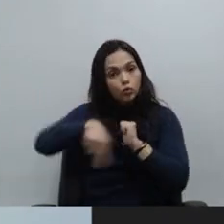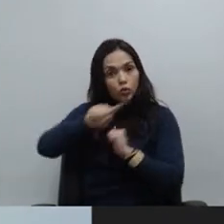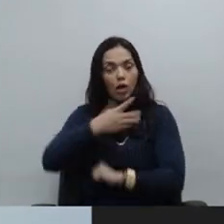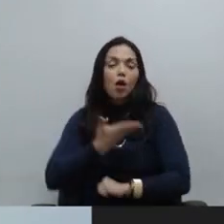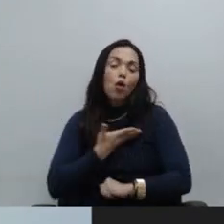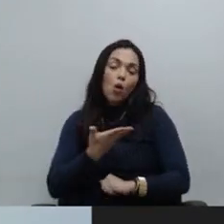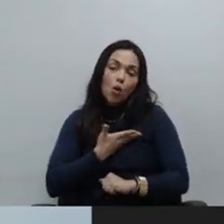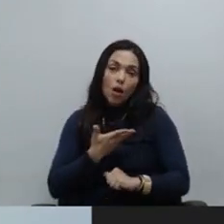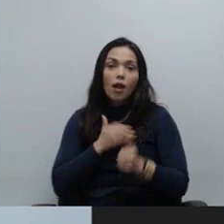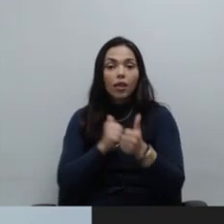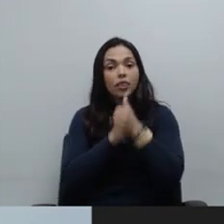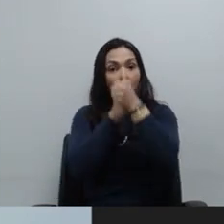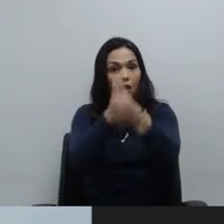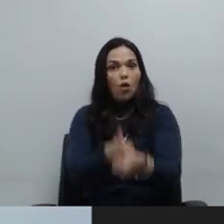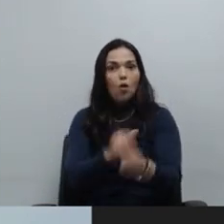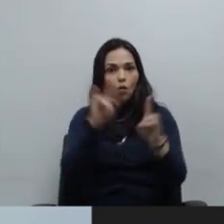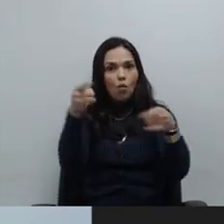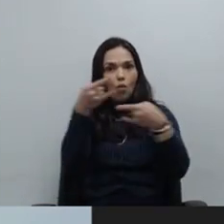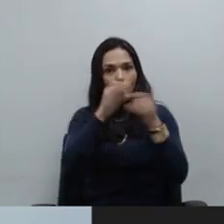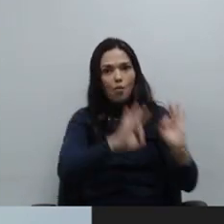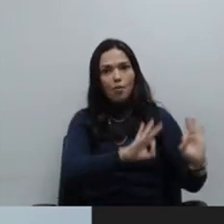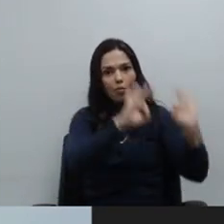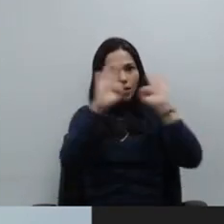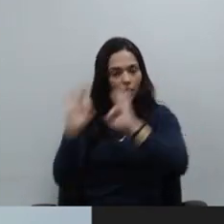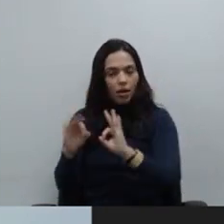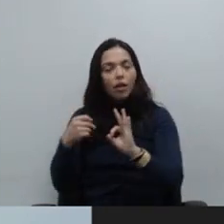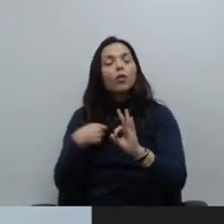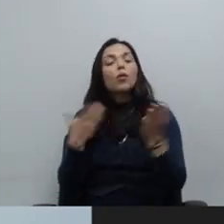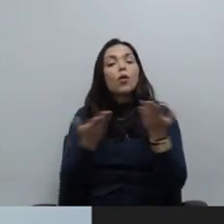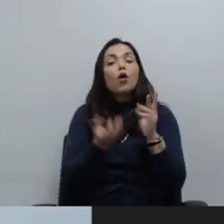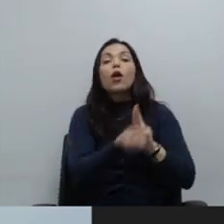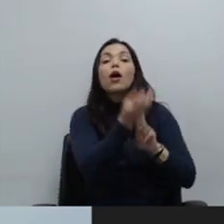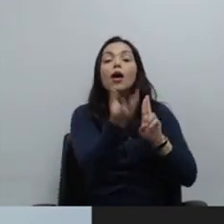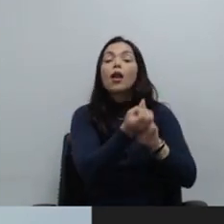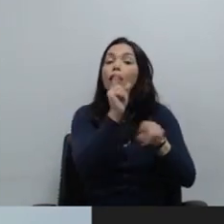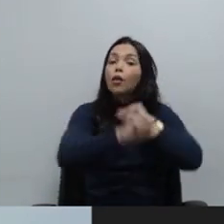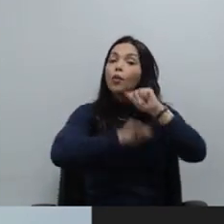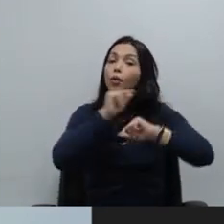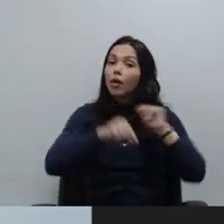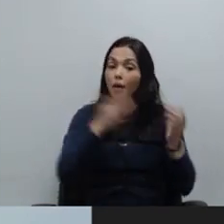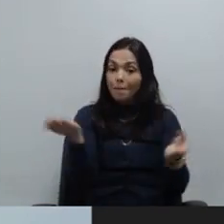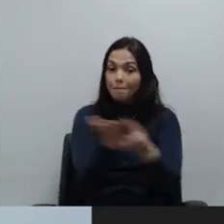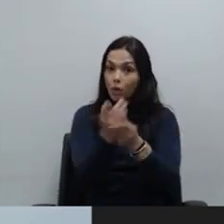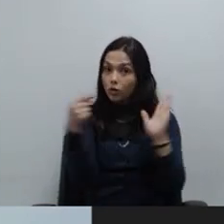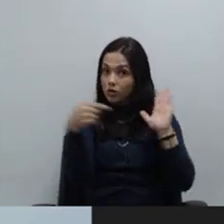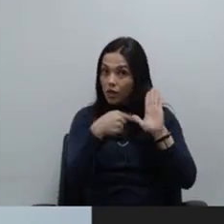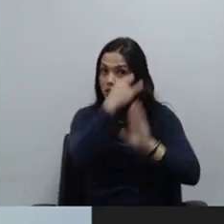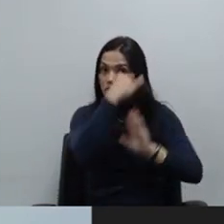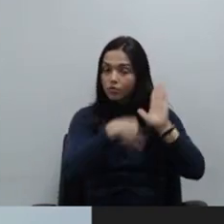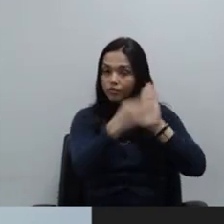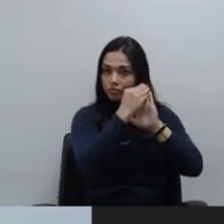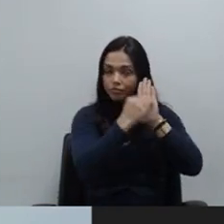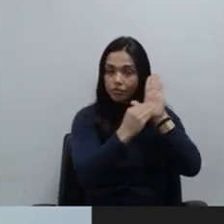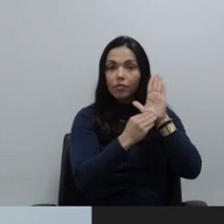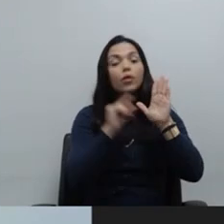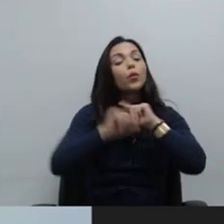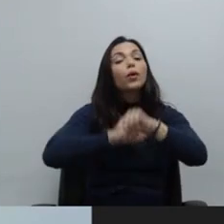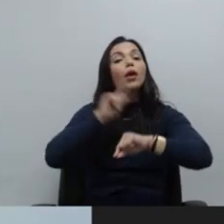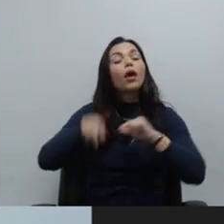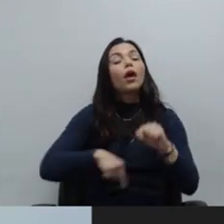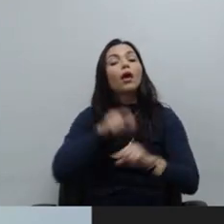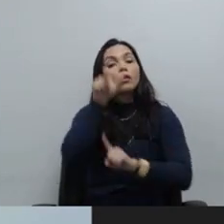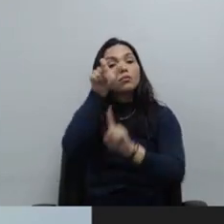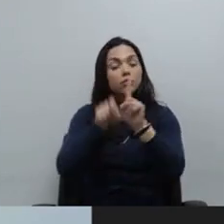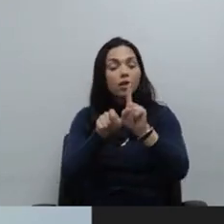acompanhando a sessão, vou relatar aqui que o que aconteceu naquele processo é que um dos candidatos